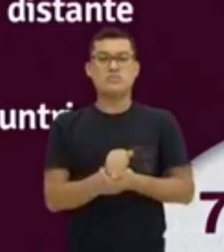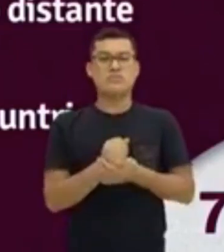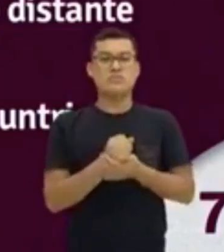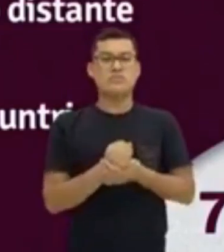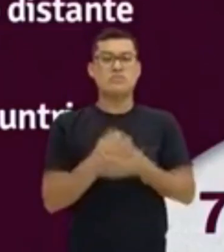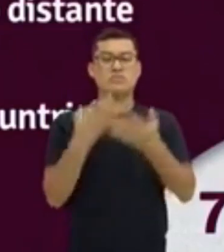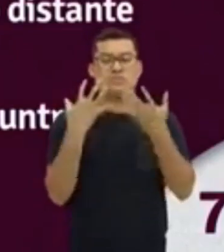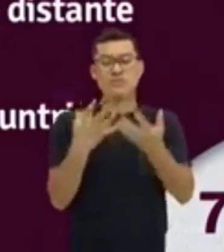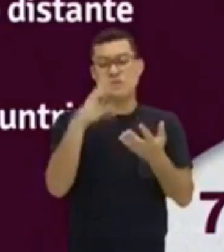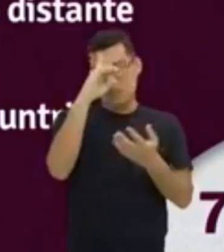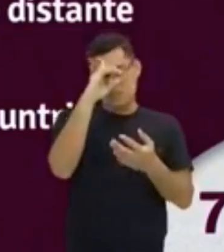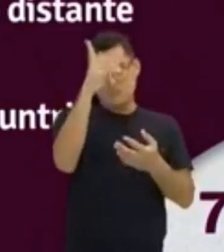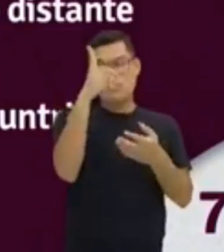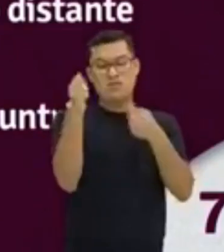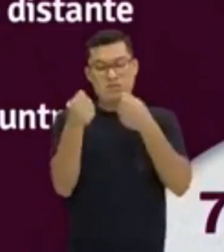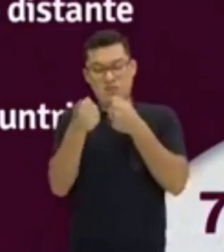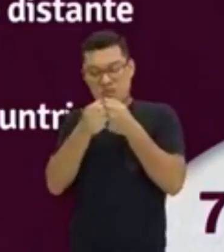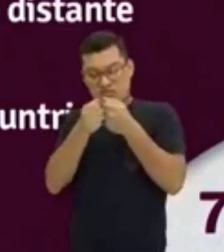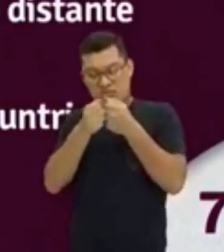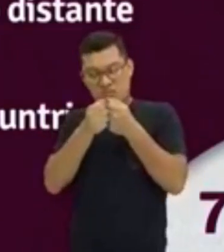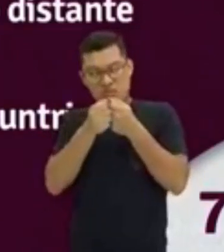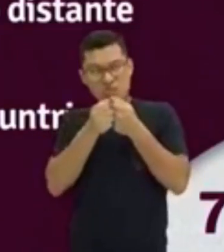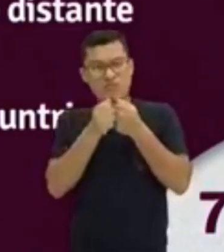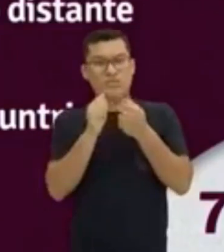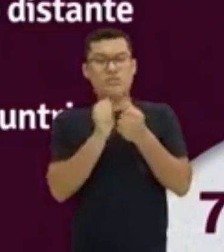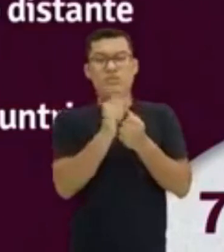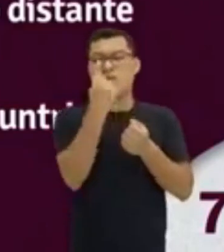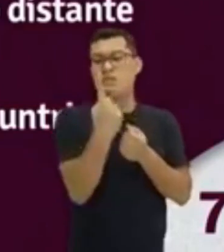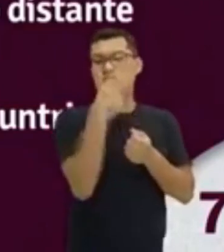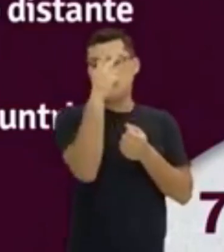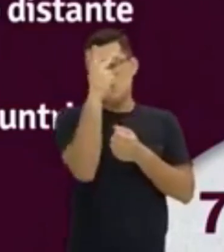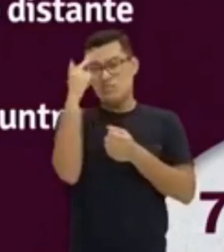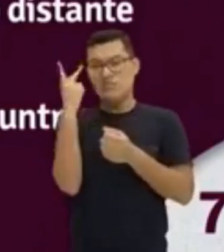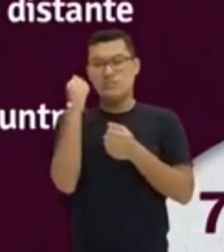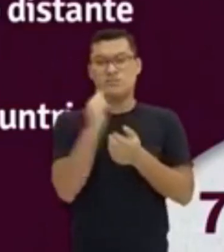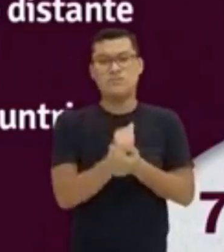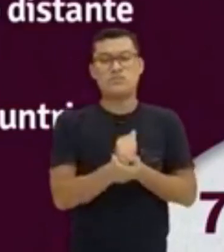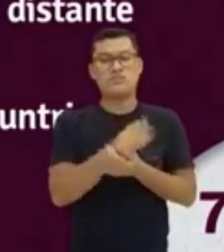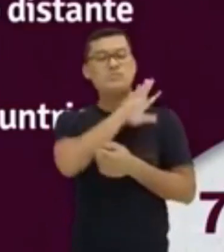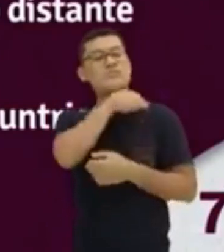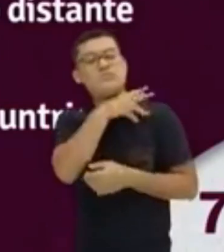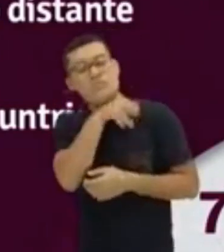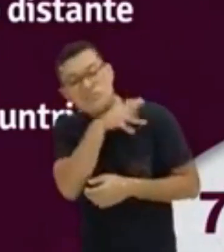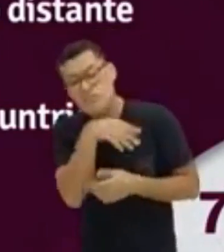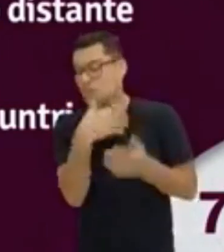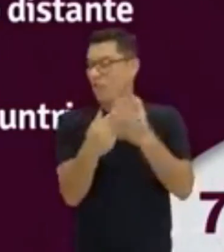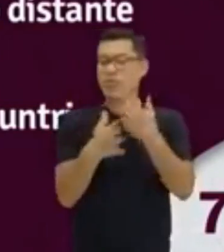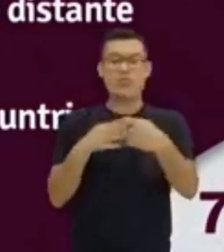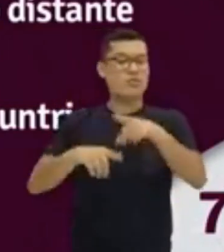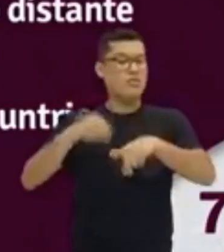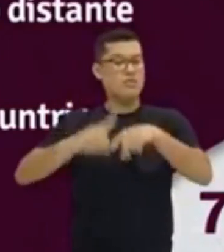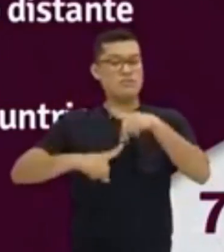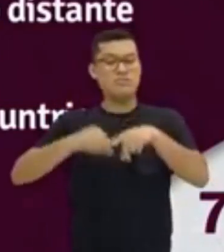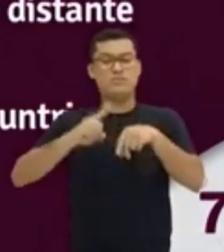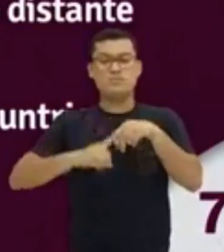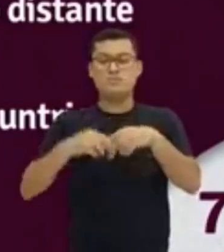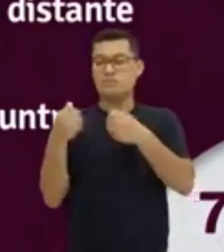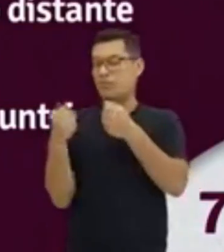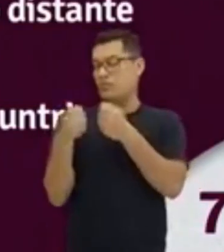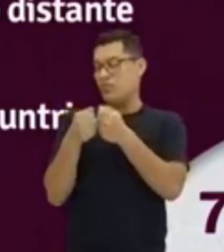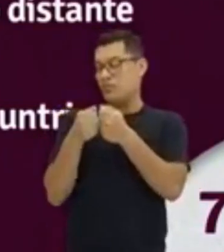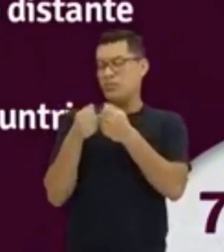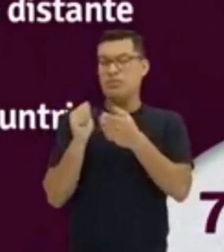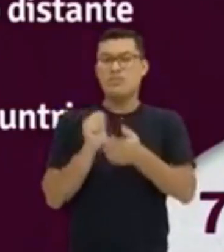ideia de proximidade. É um, uma pessoa, um animal ou qualquer objeto próximo.